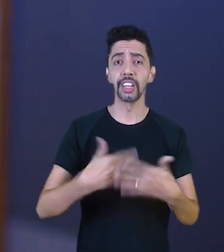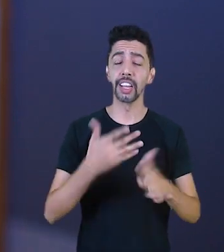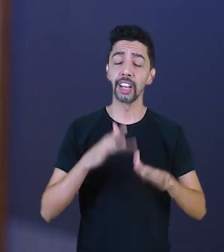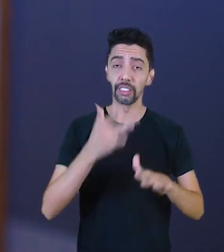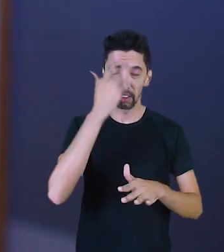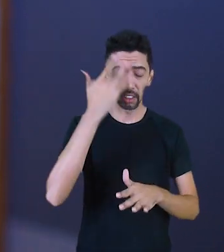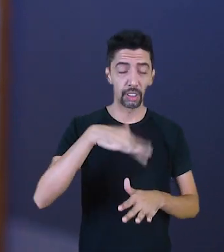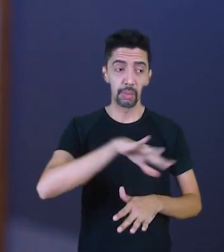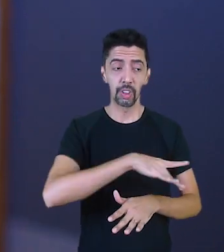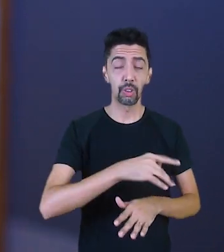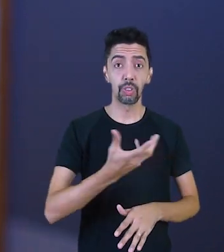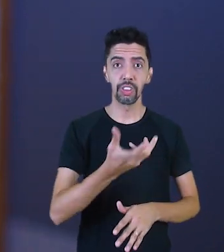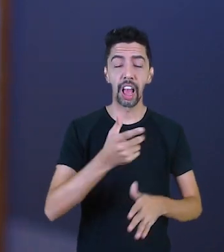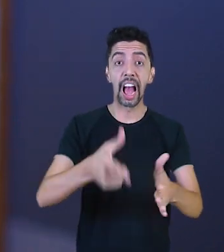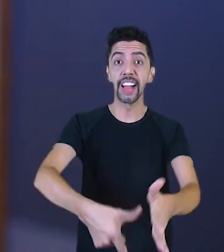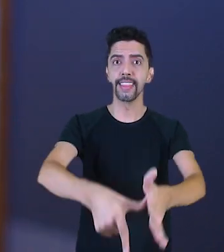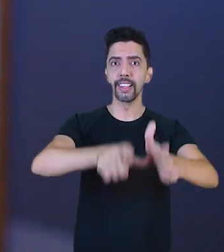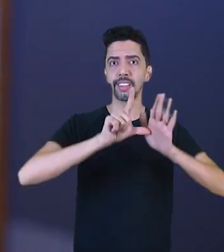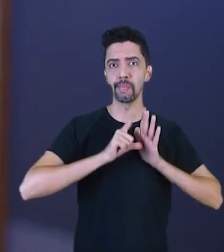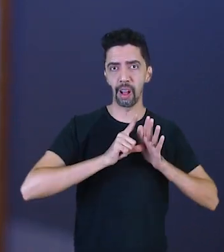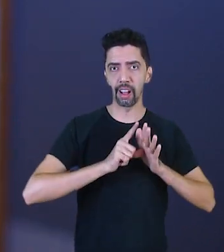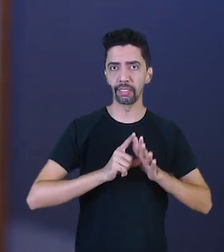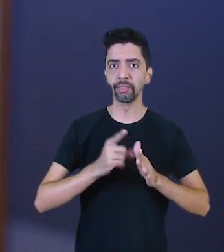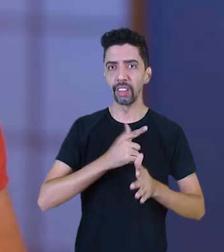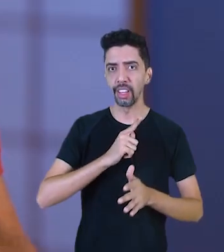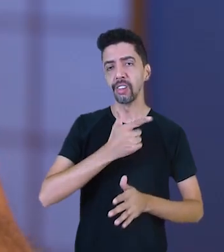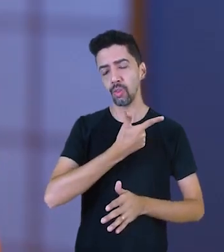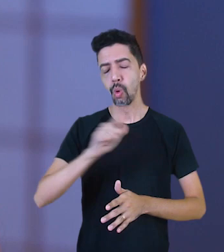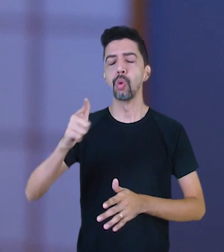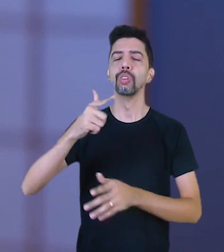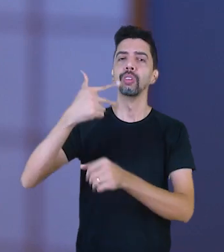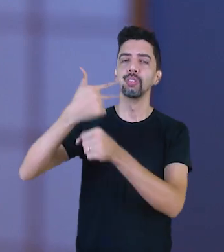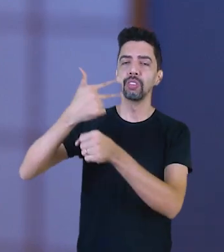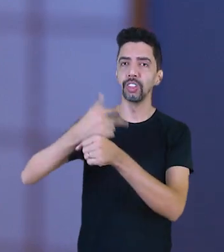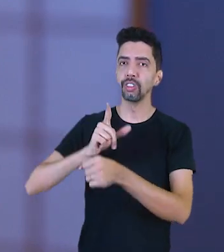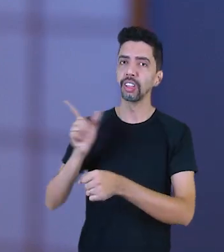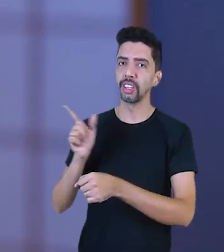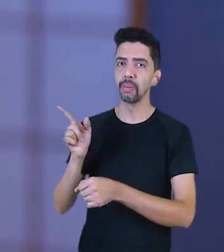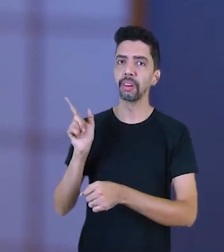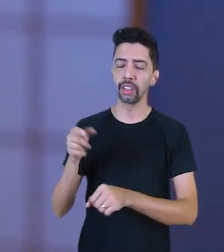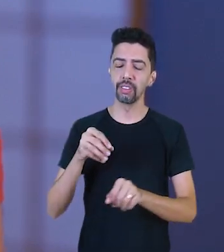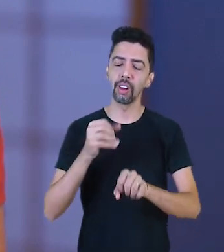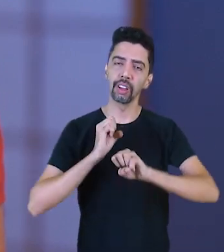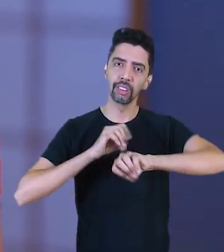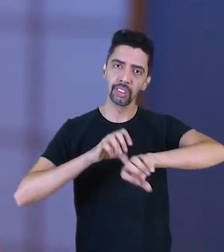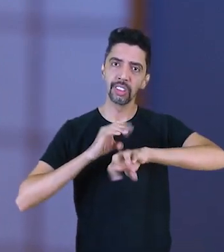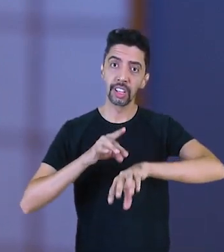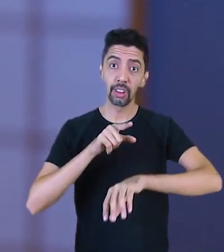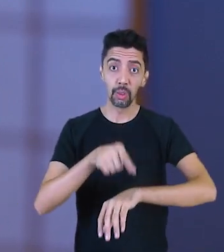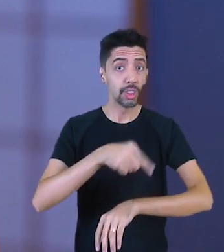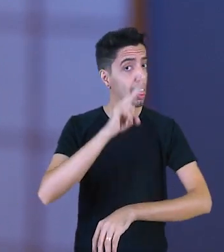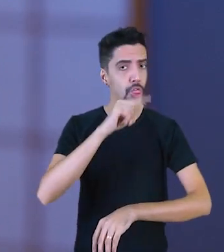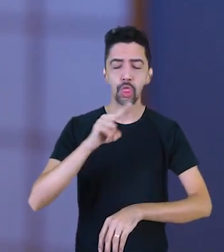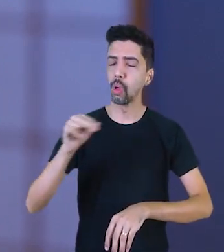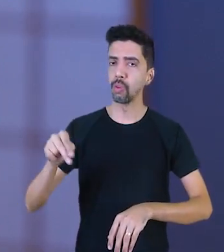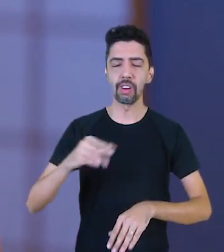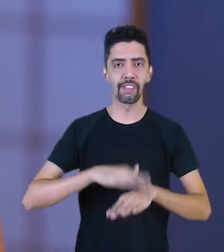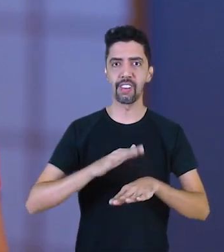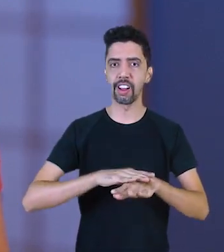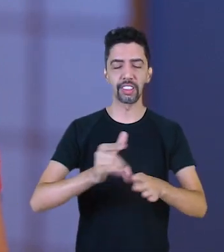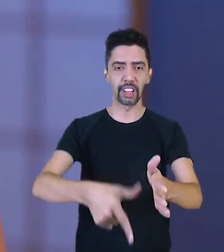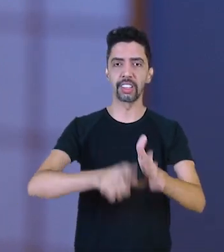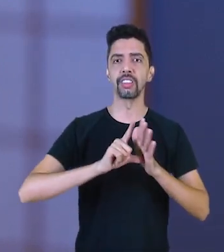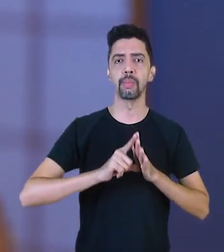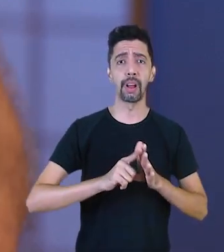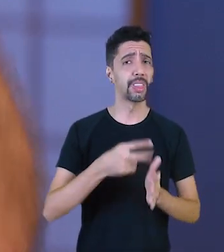aqui para você nunca antecipar parcelas, prestações, que é um erro muito comum junto às pessoas, às